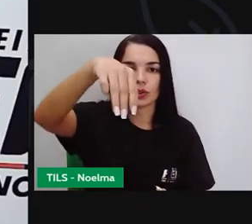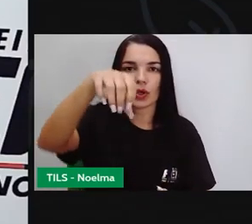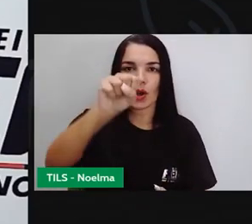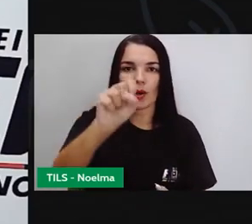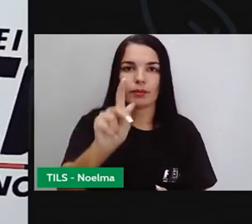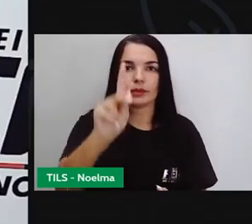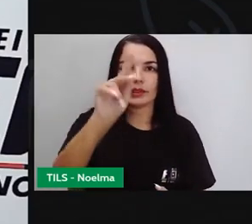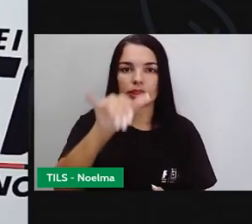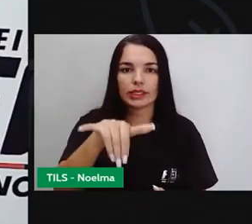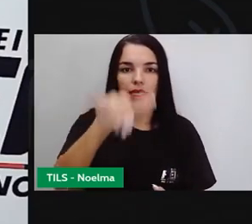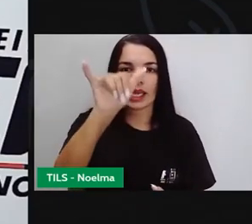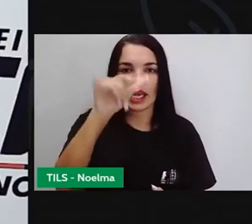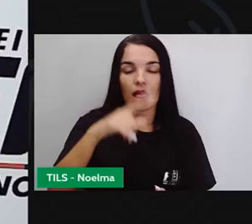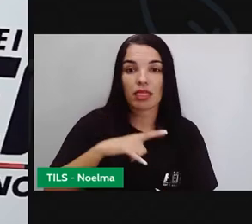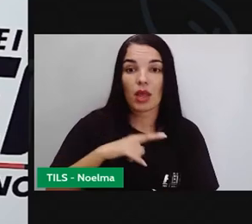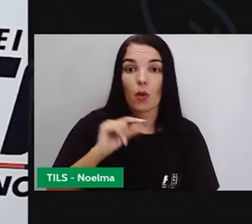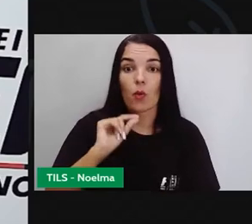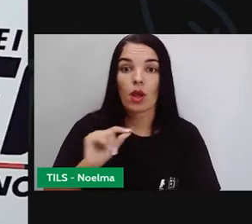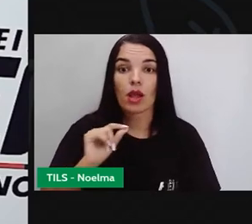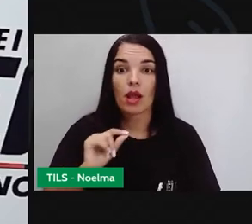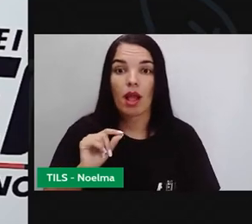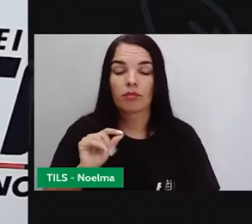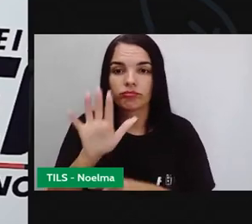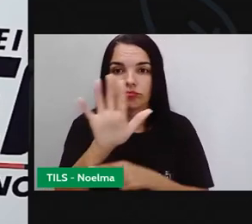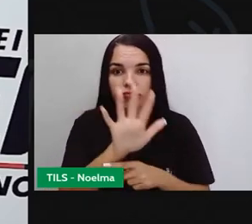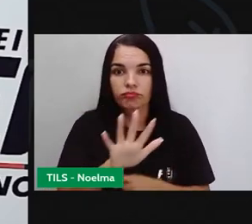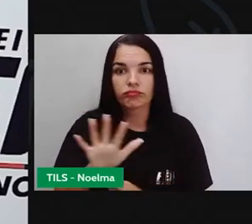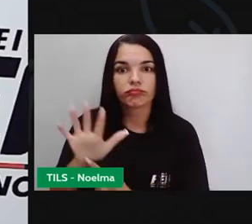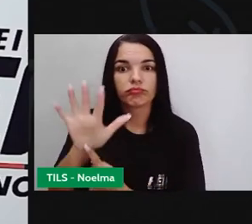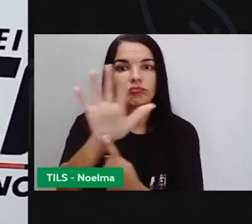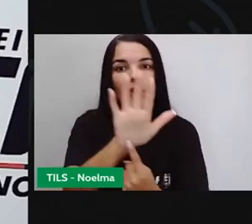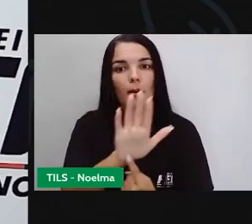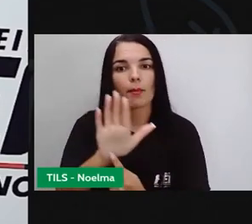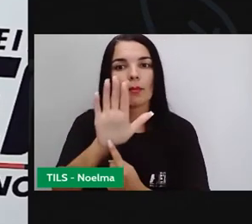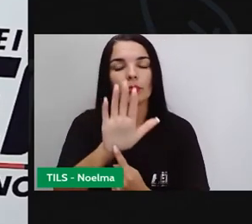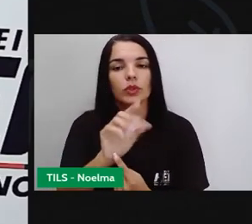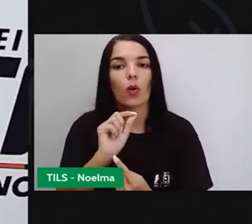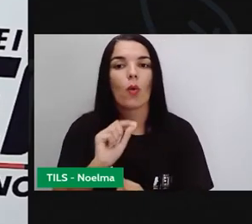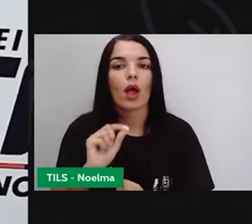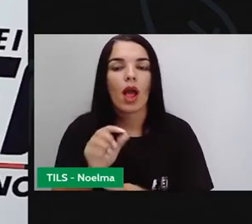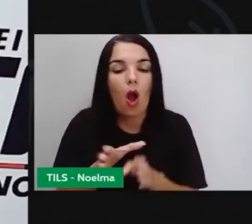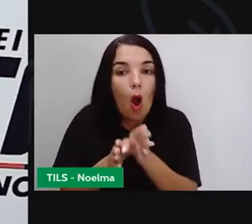e Manipulação. É um livro que nos orienta